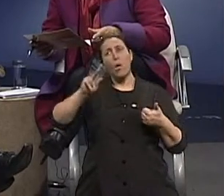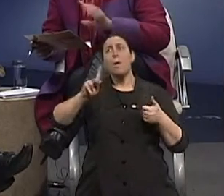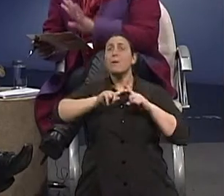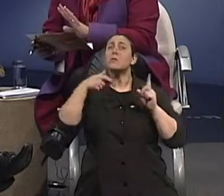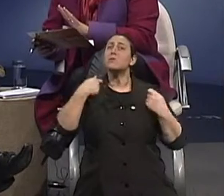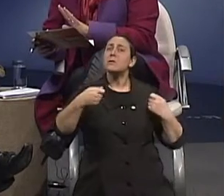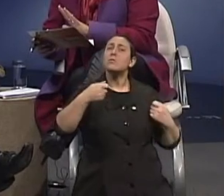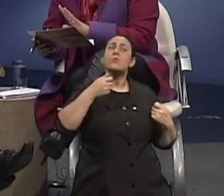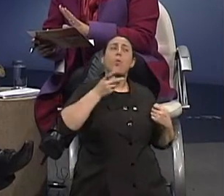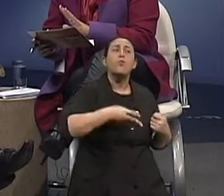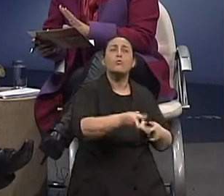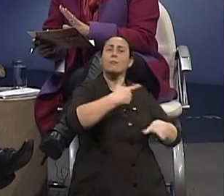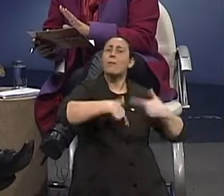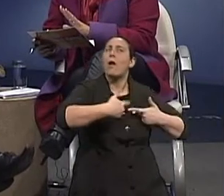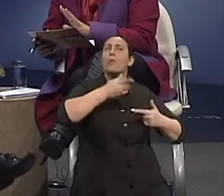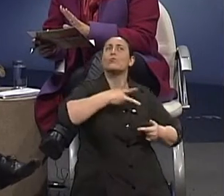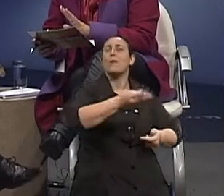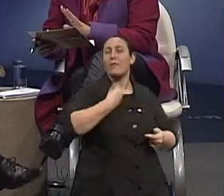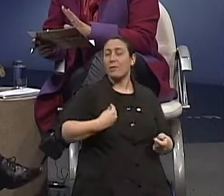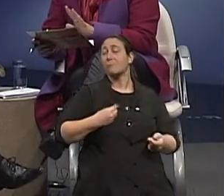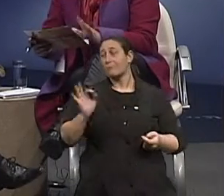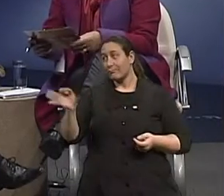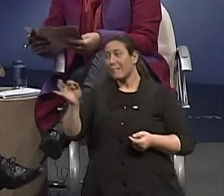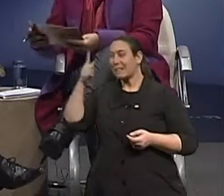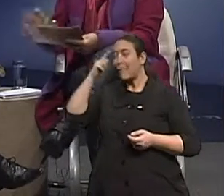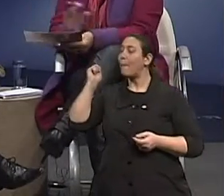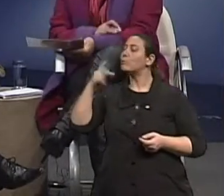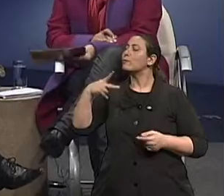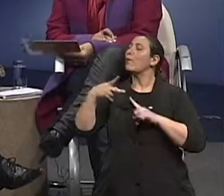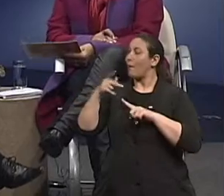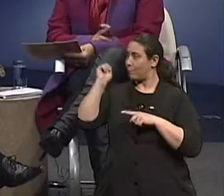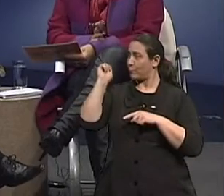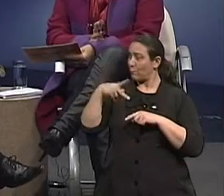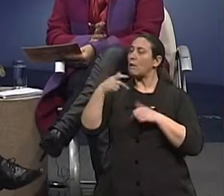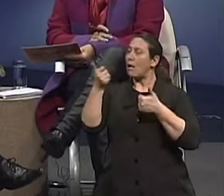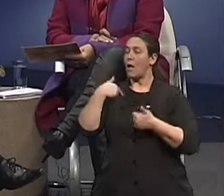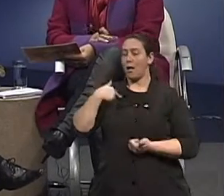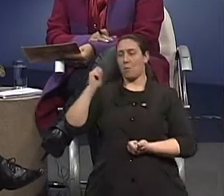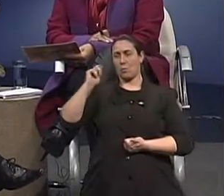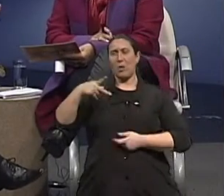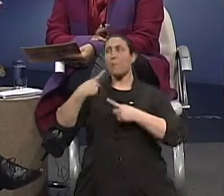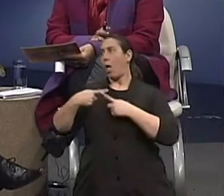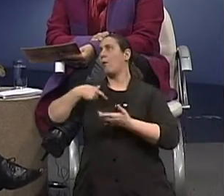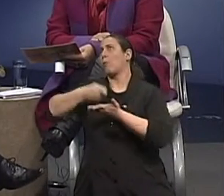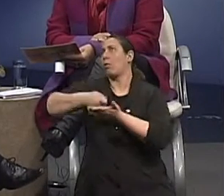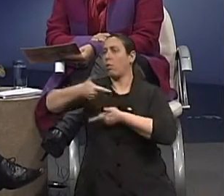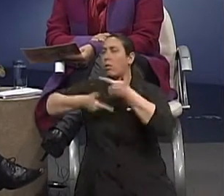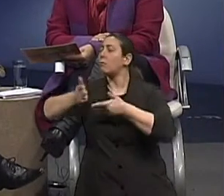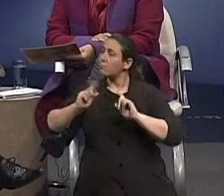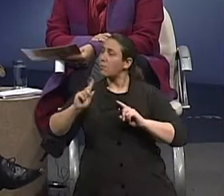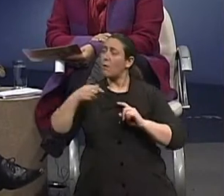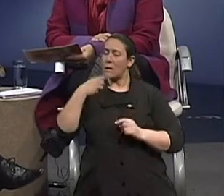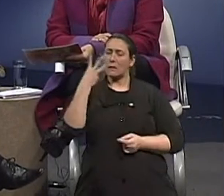não. É diferente, né? Quando a gente fala, aposentadoria dá vida, né? Exato. Eu posso me aposentar de uma atividade que eu exerci durante